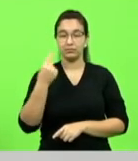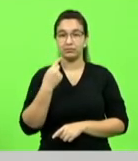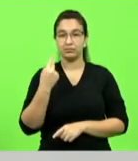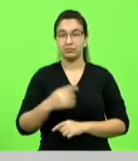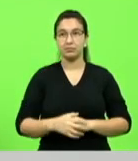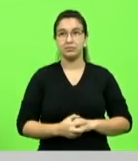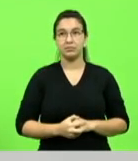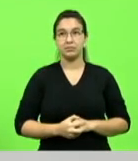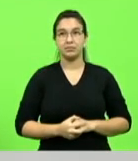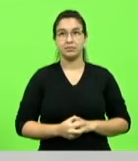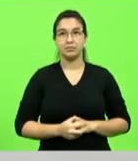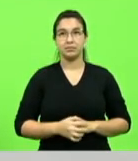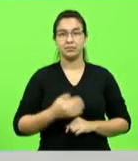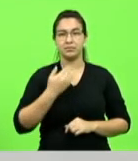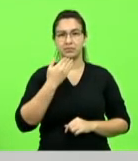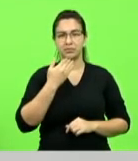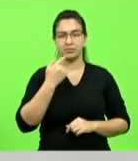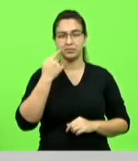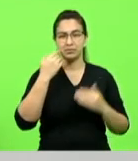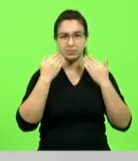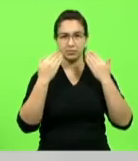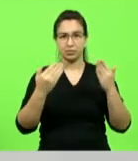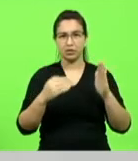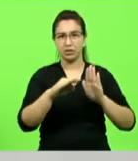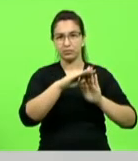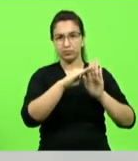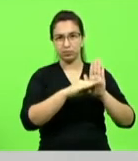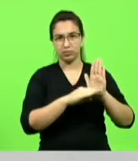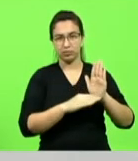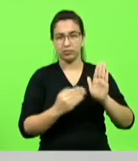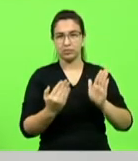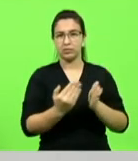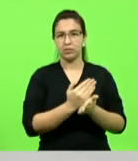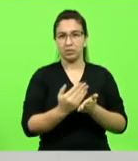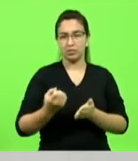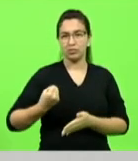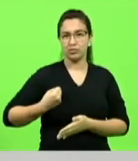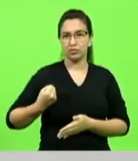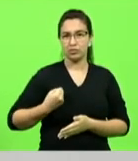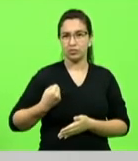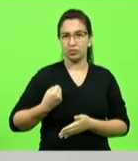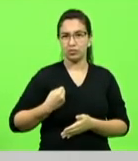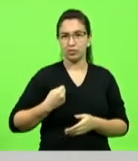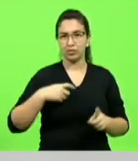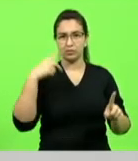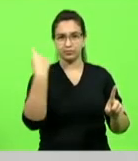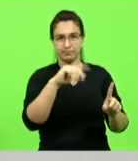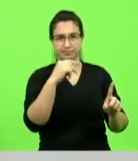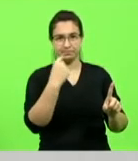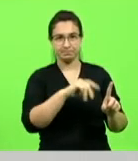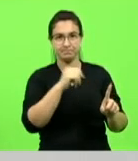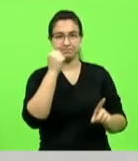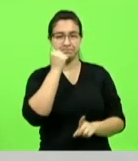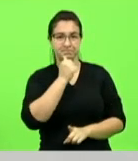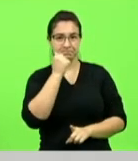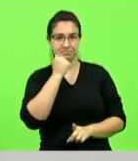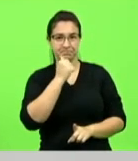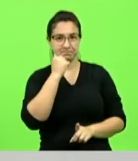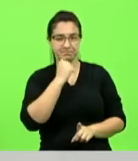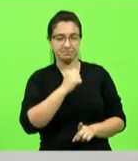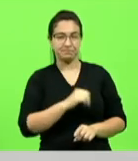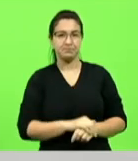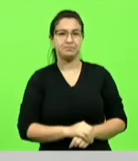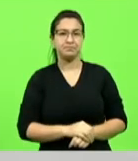aqui alguns dados sobre violência contra a mulher nesses últimos anos em todo o ano